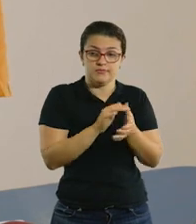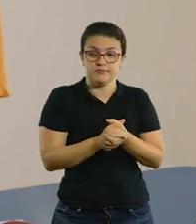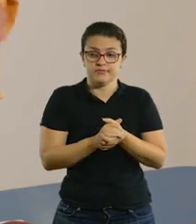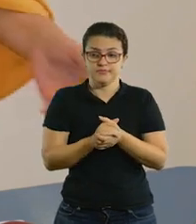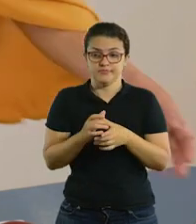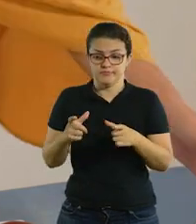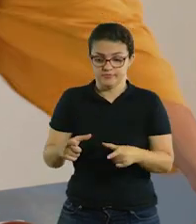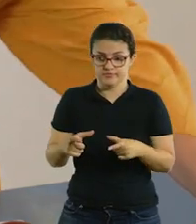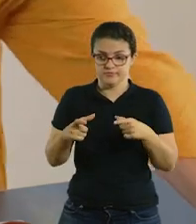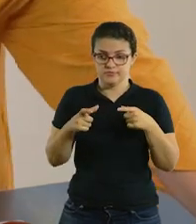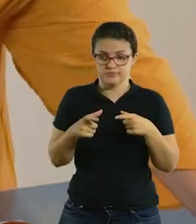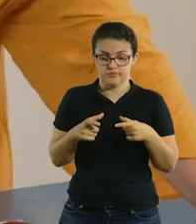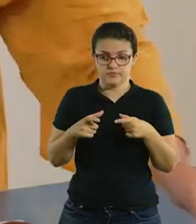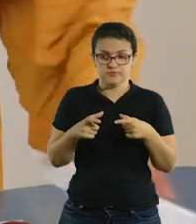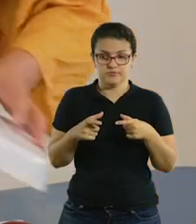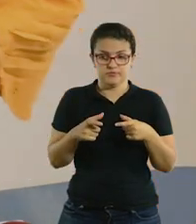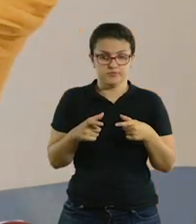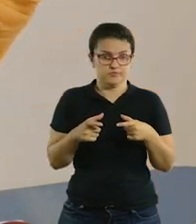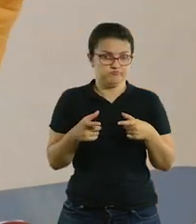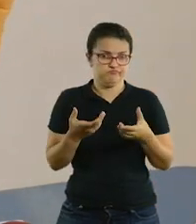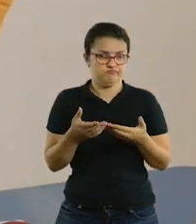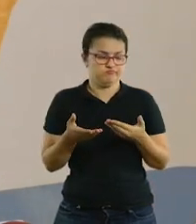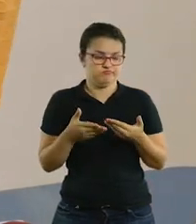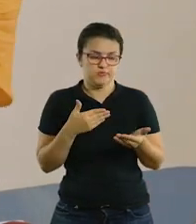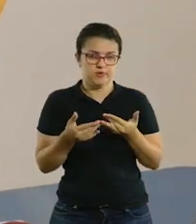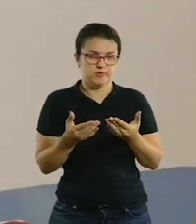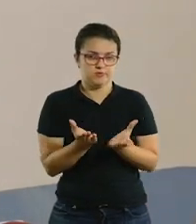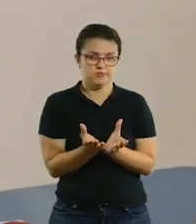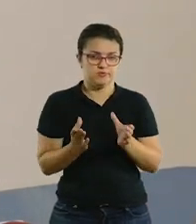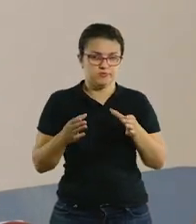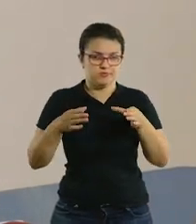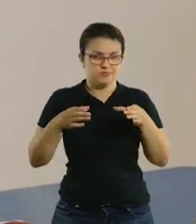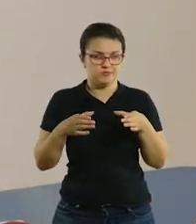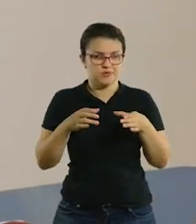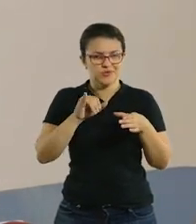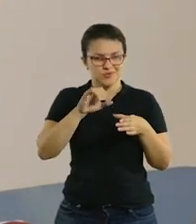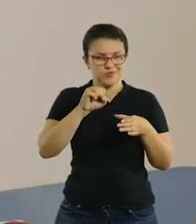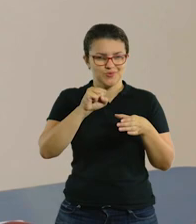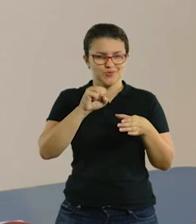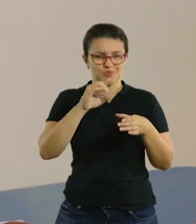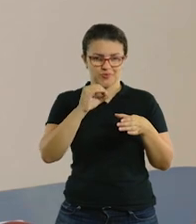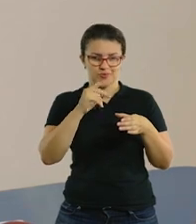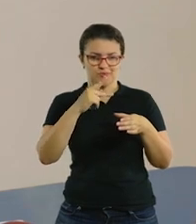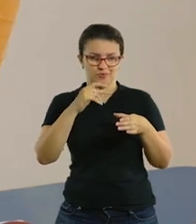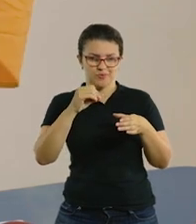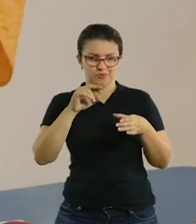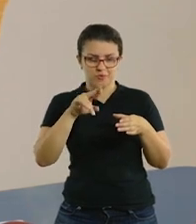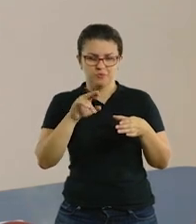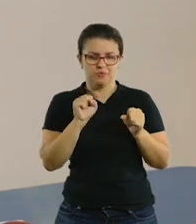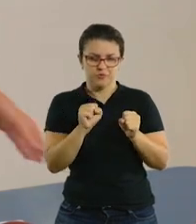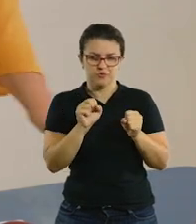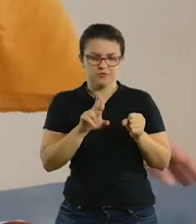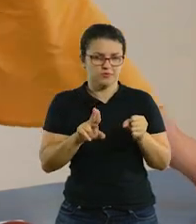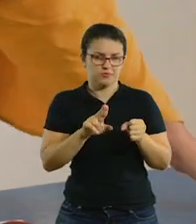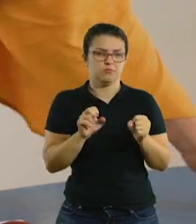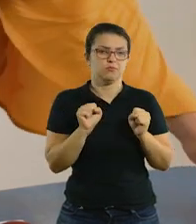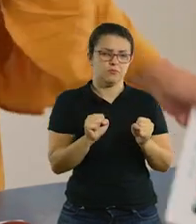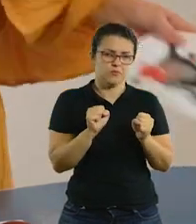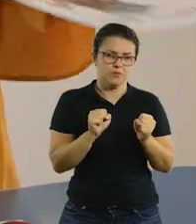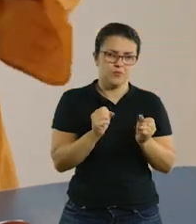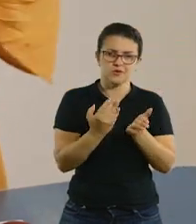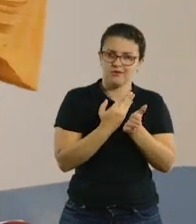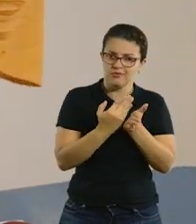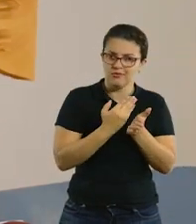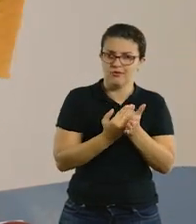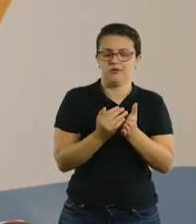leia, né? Então você vai pegar um pratinho. Eu peguei aqui uma bandejinha de isopor. Pode ser aquelas mais fininhas. Se você não